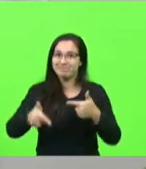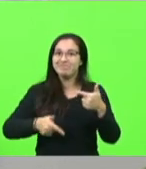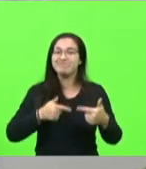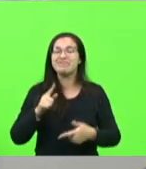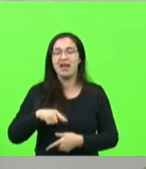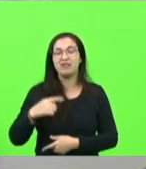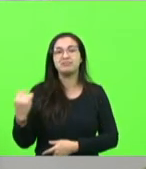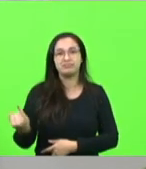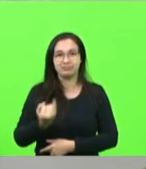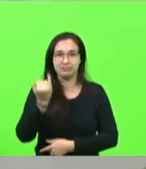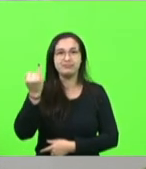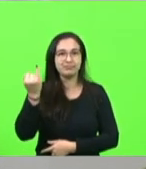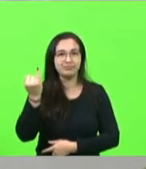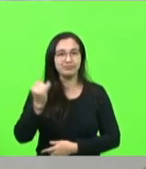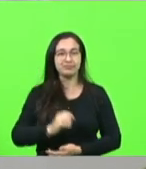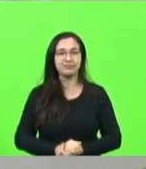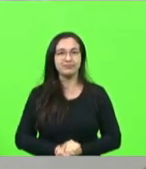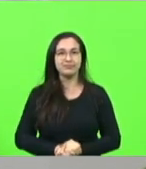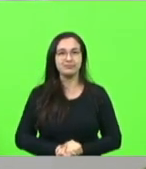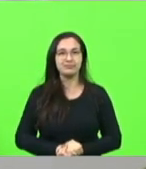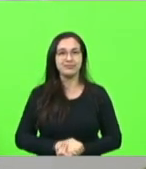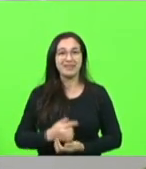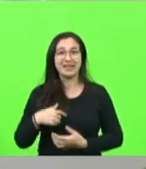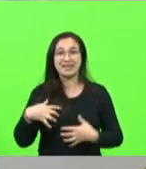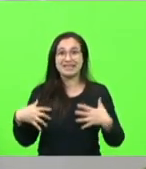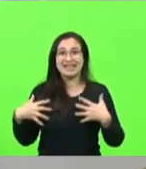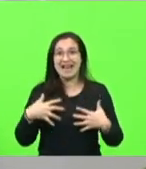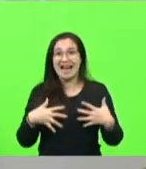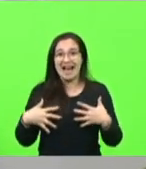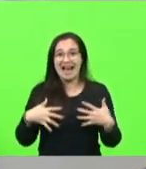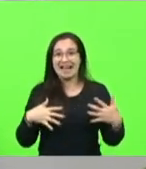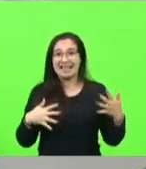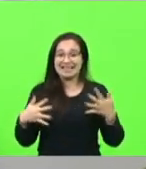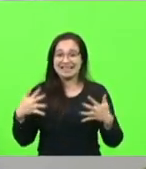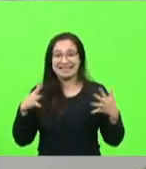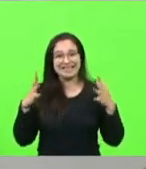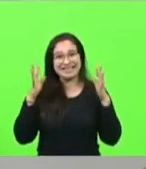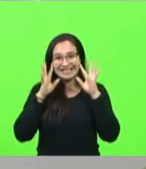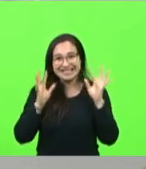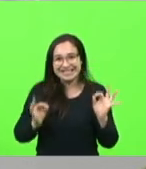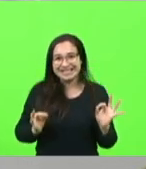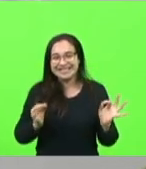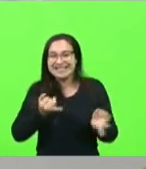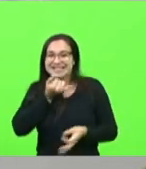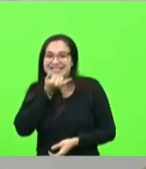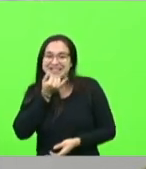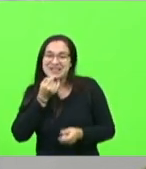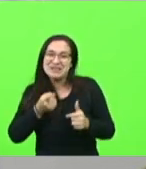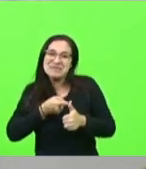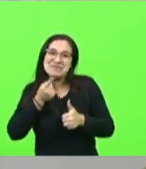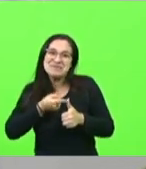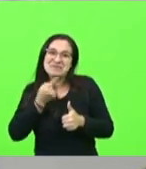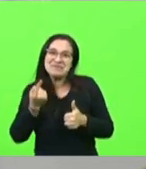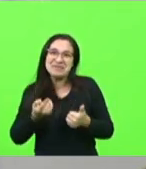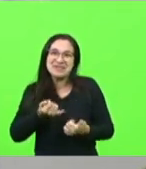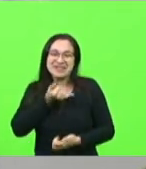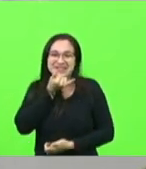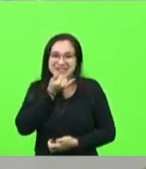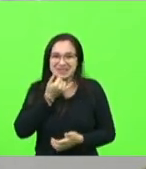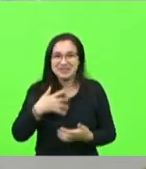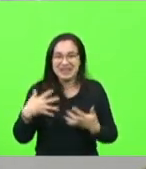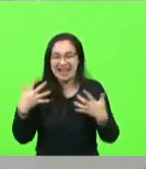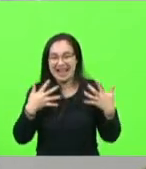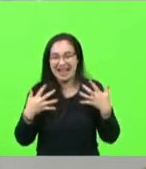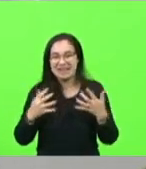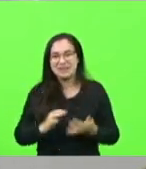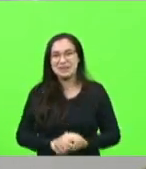importante, eu estou muito nervosa, falando aqui, é a primeira experiência também, peço desculpa. Eu